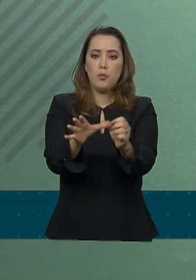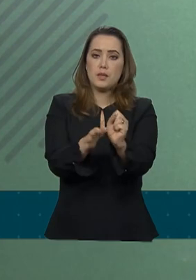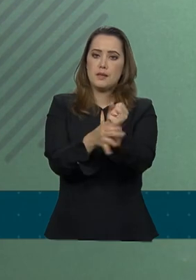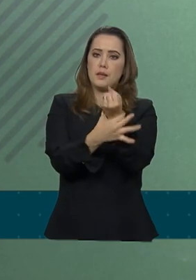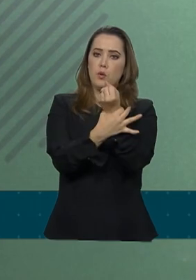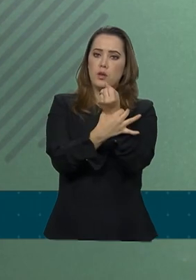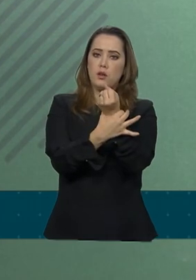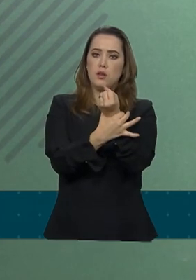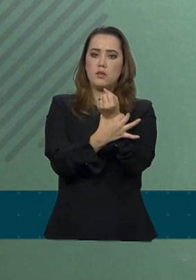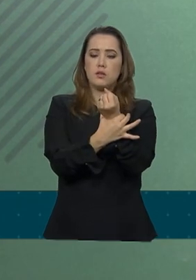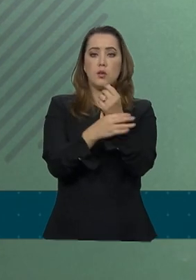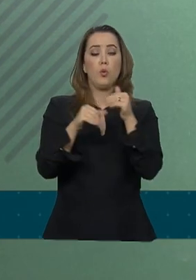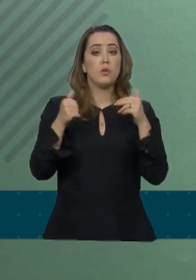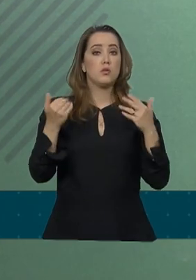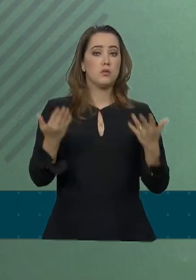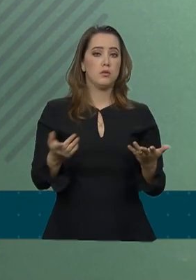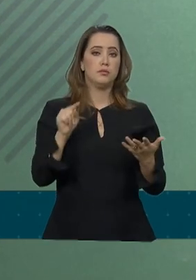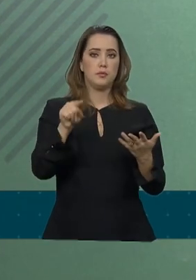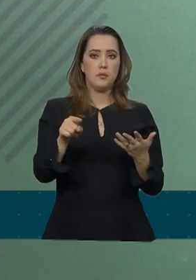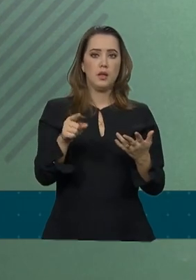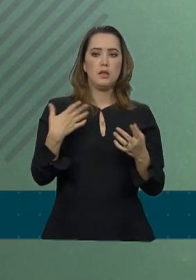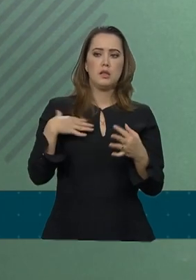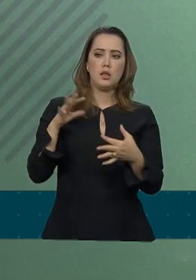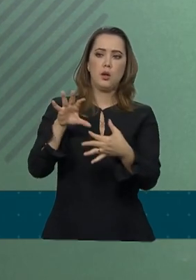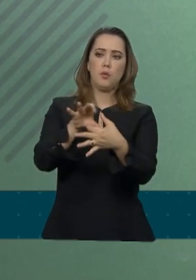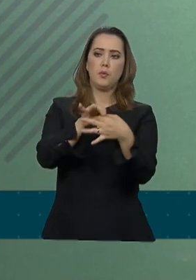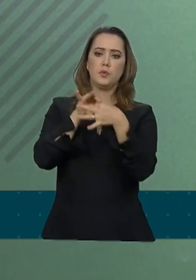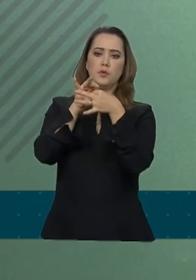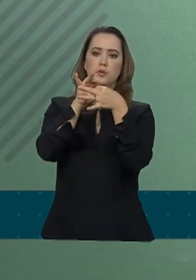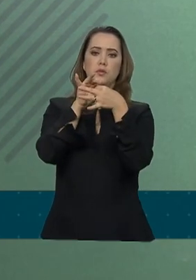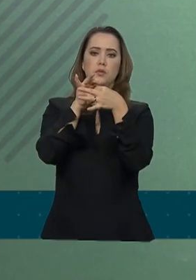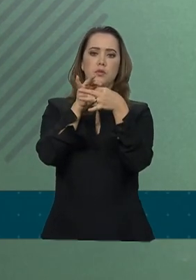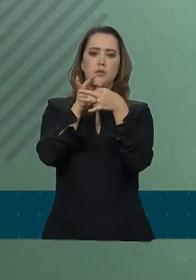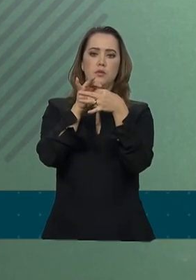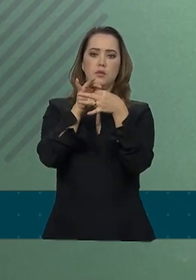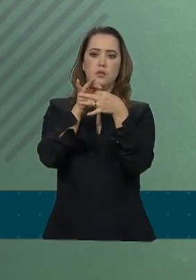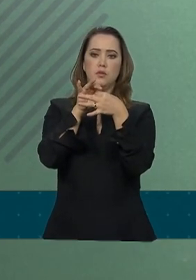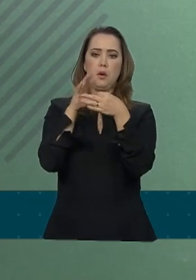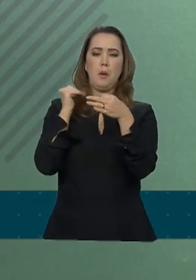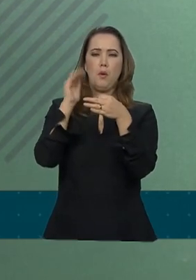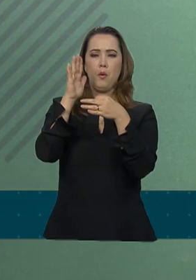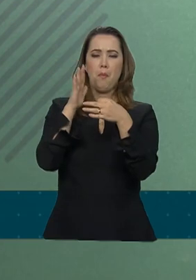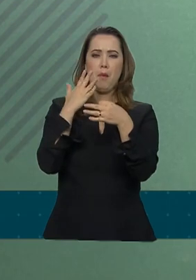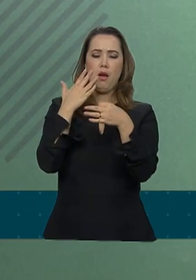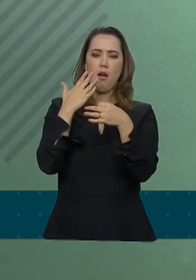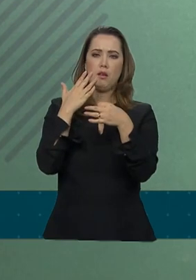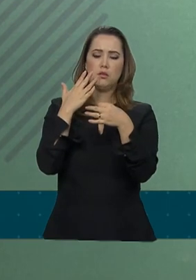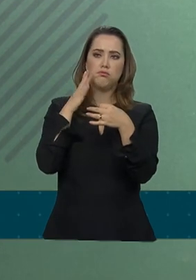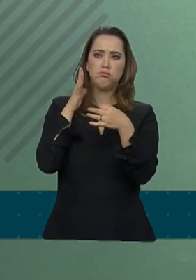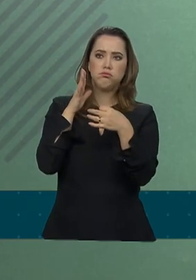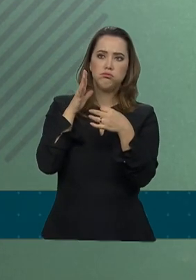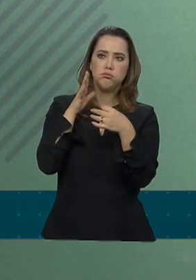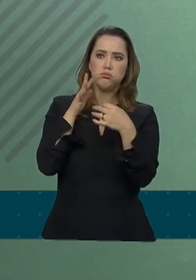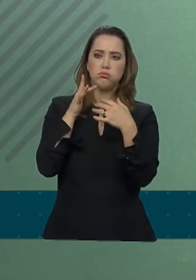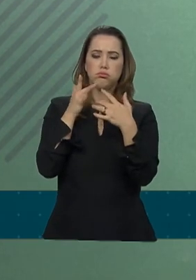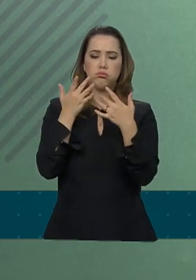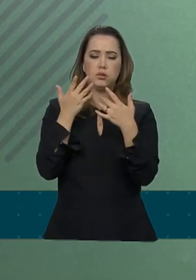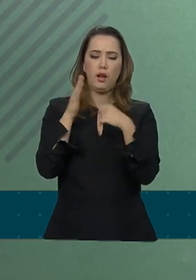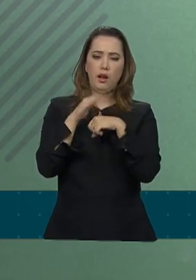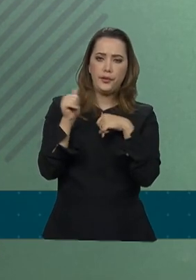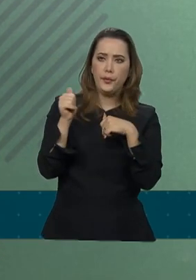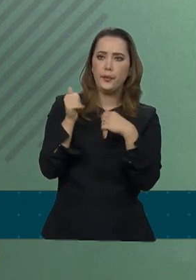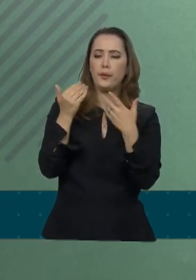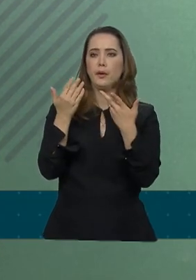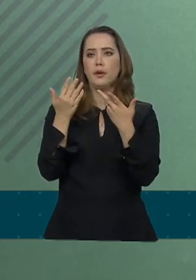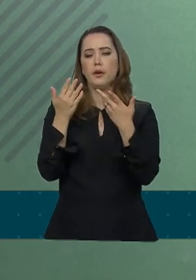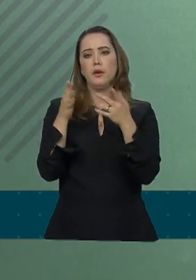segurança pública com as quais ele tem uma ligação mais afetiva, e mais do que mais afetiva, ele